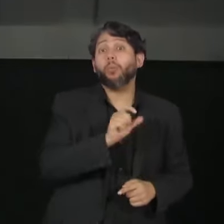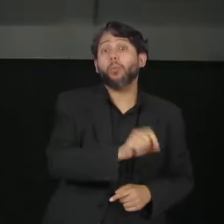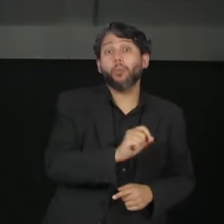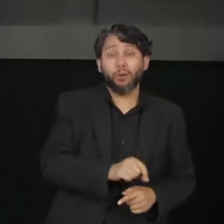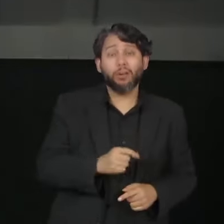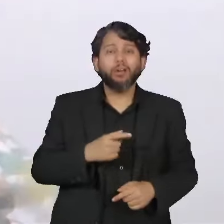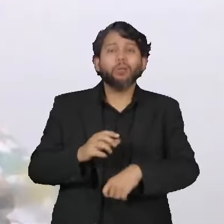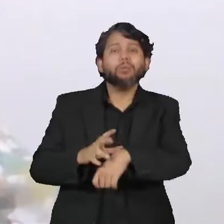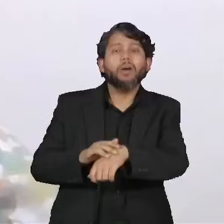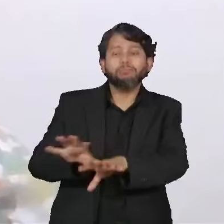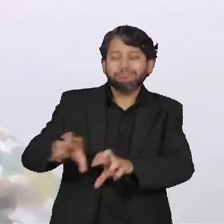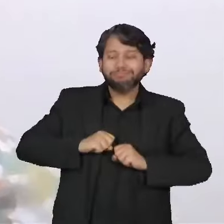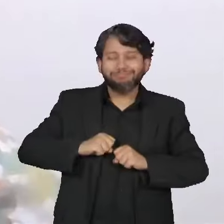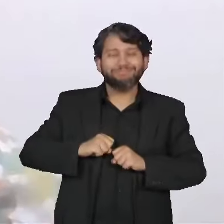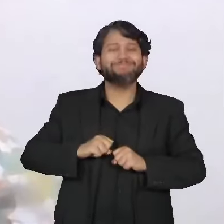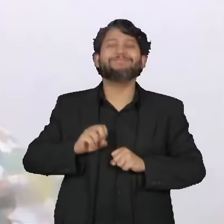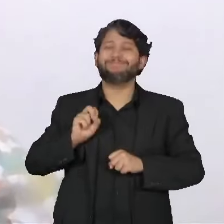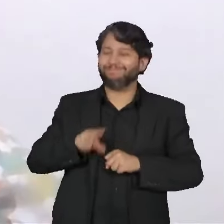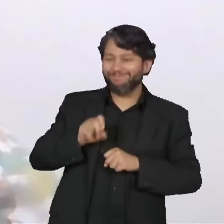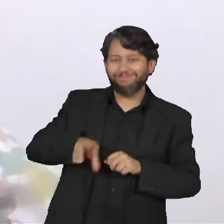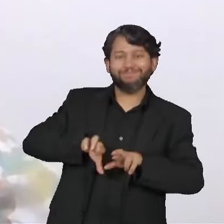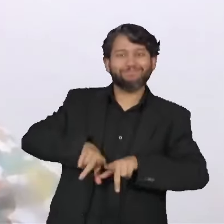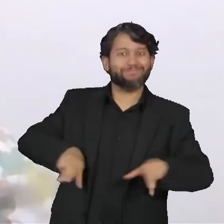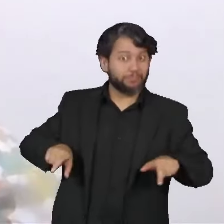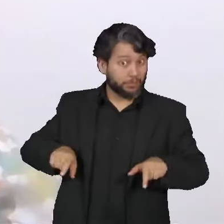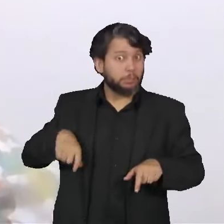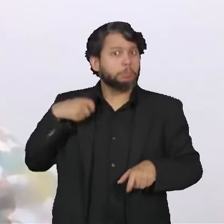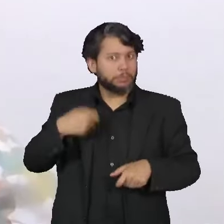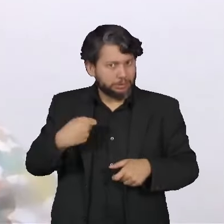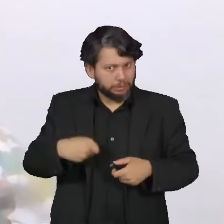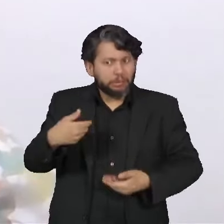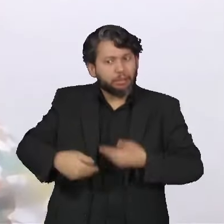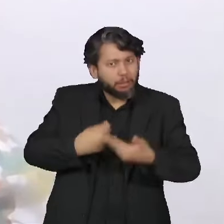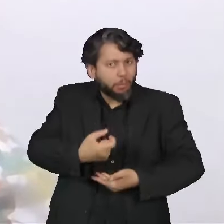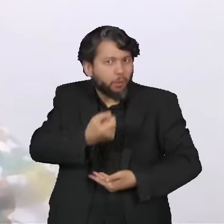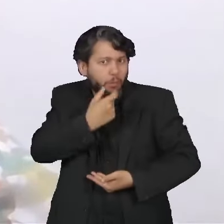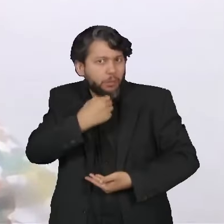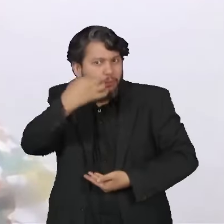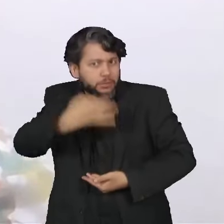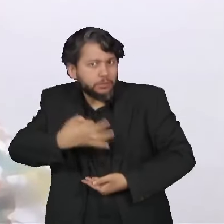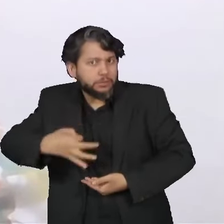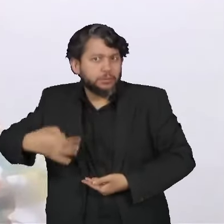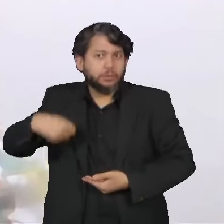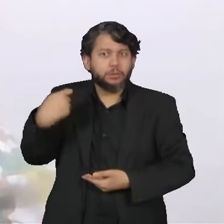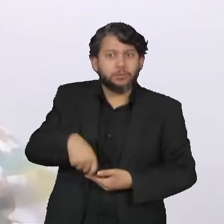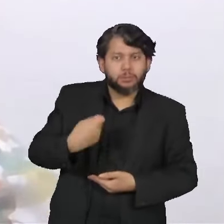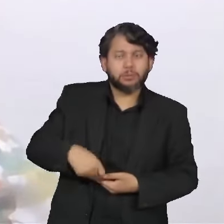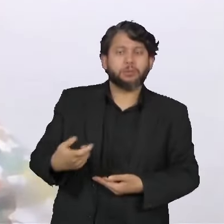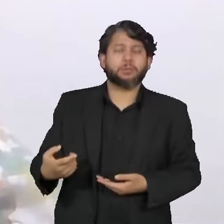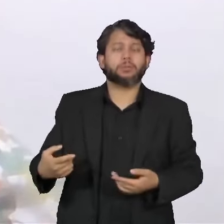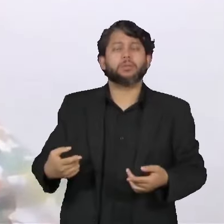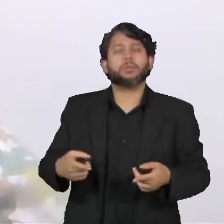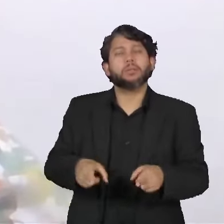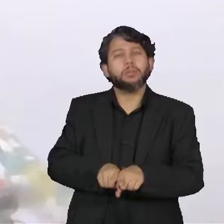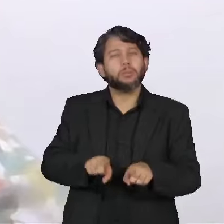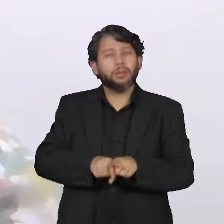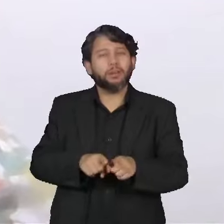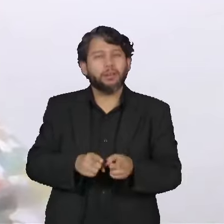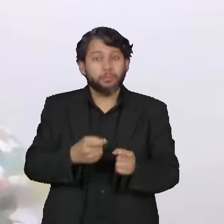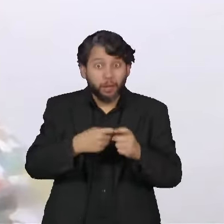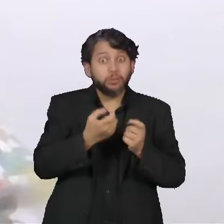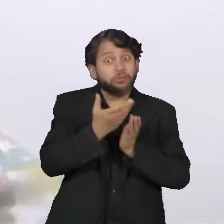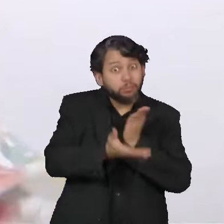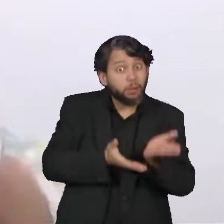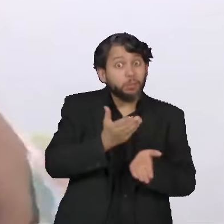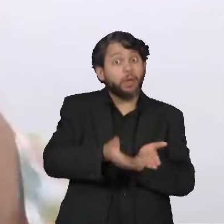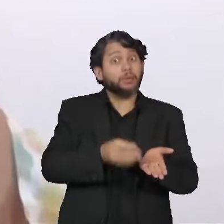infecções, infecções sérias, se não forem tratadas de maneira profilática ou mesmo tratadas quando essa